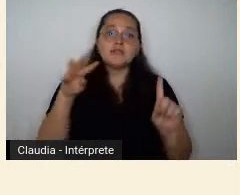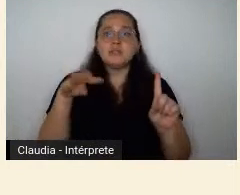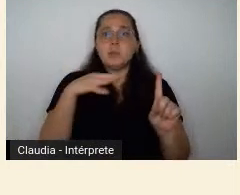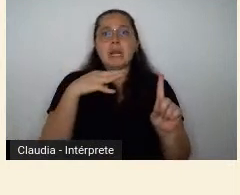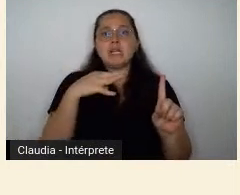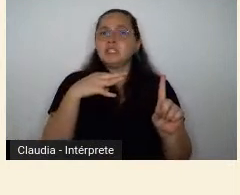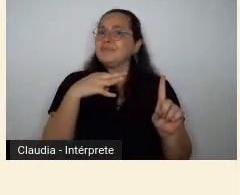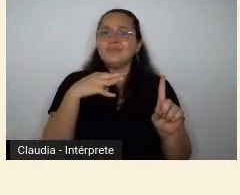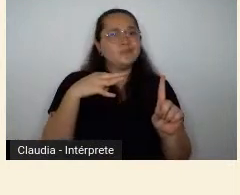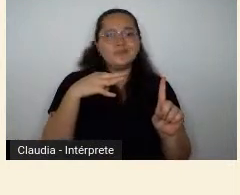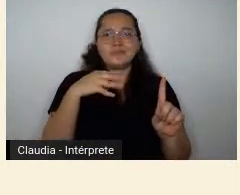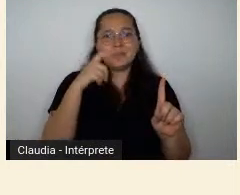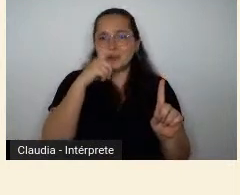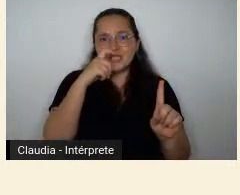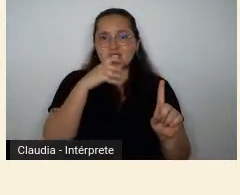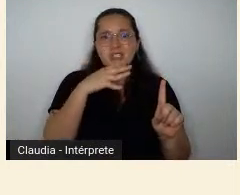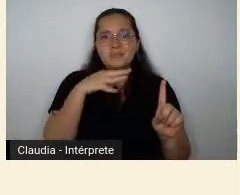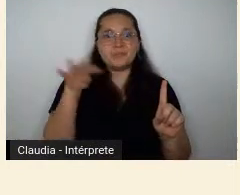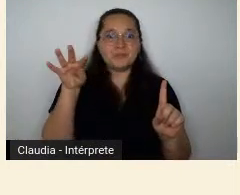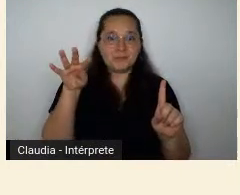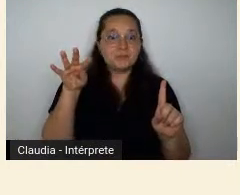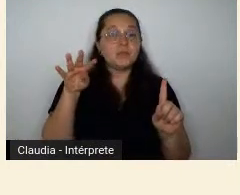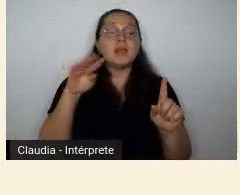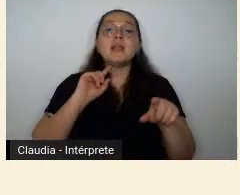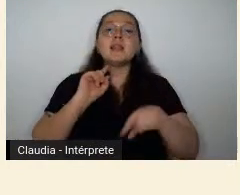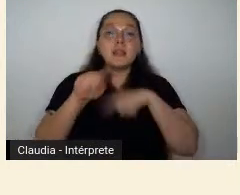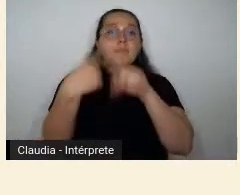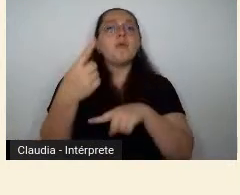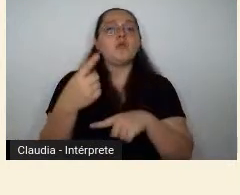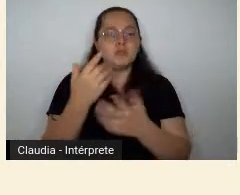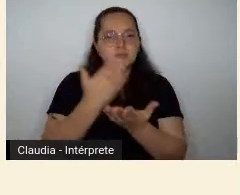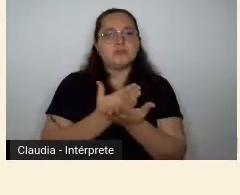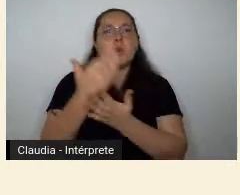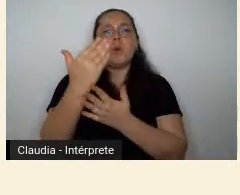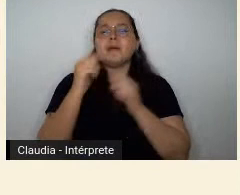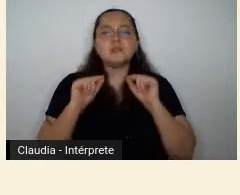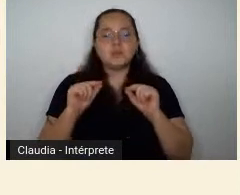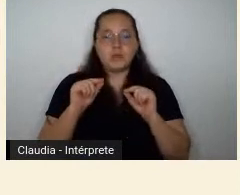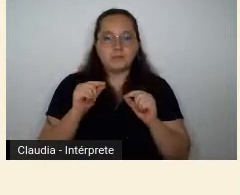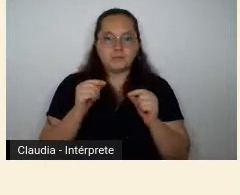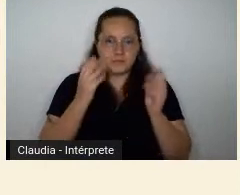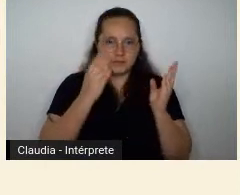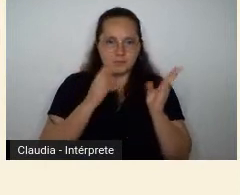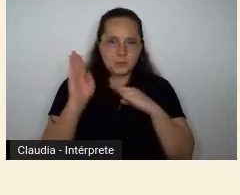momento. Bom, quando ela passa a existir, então? Vou pedir para passar.